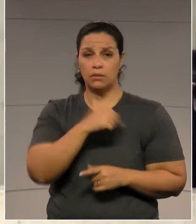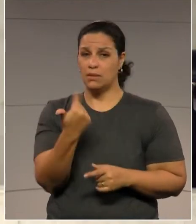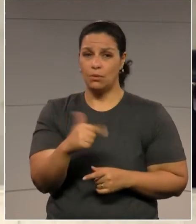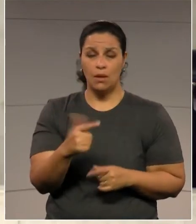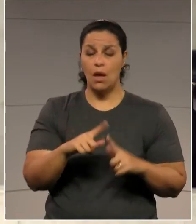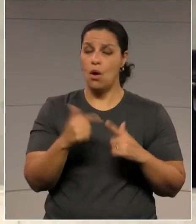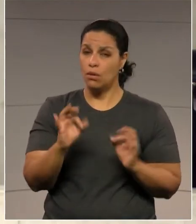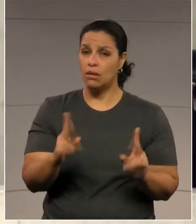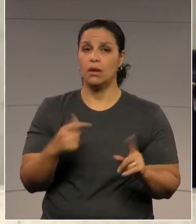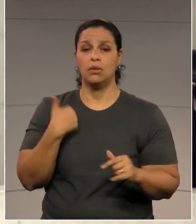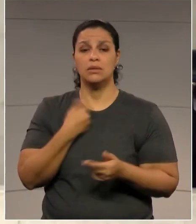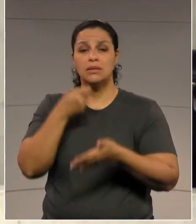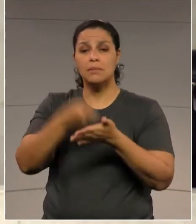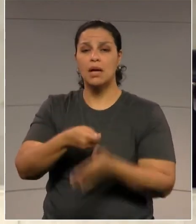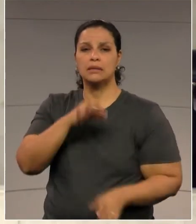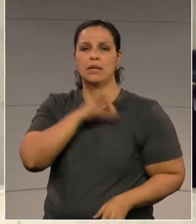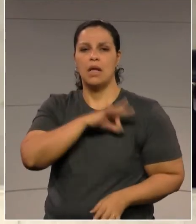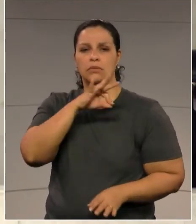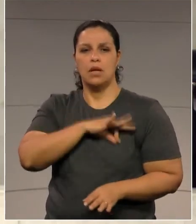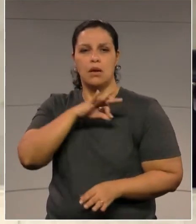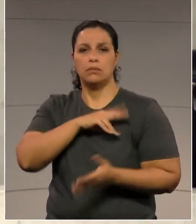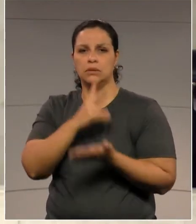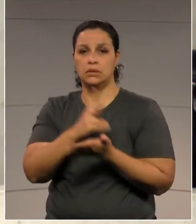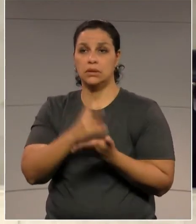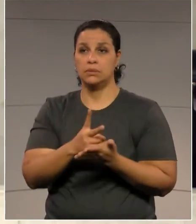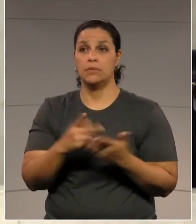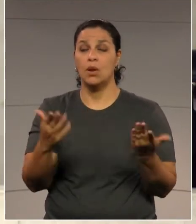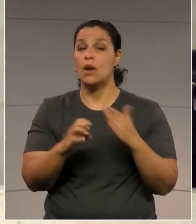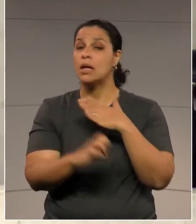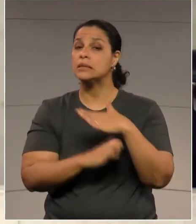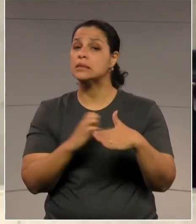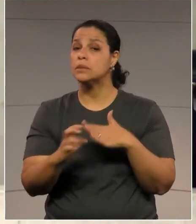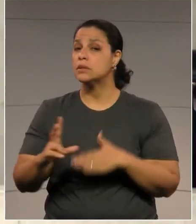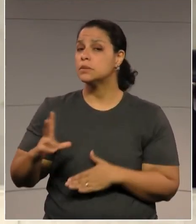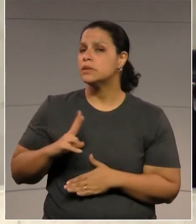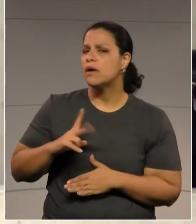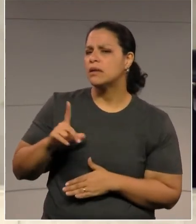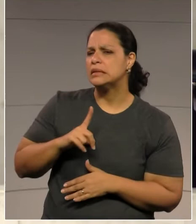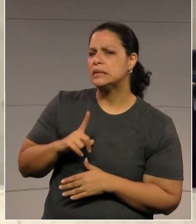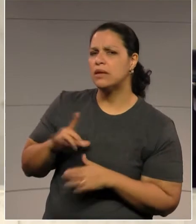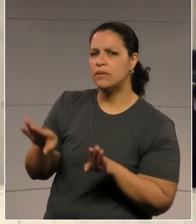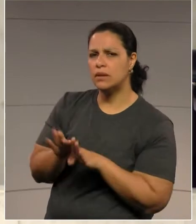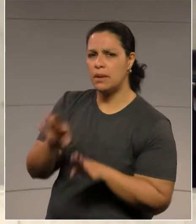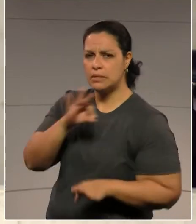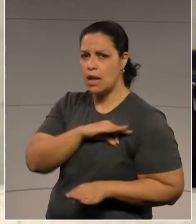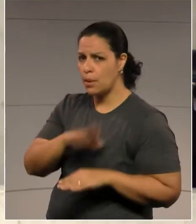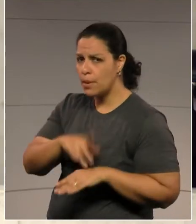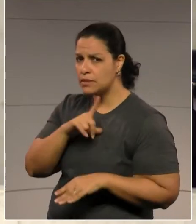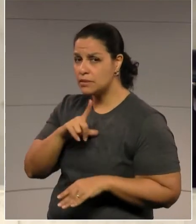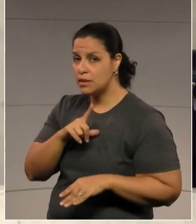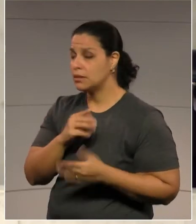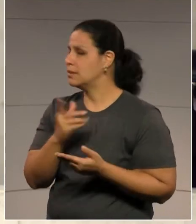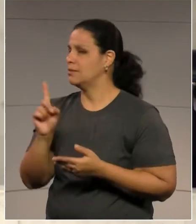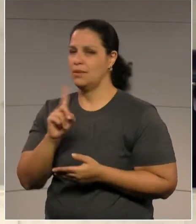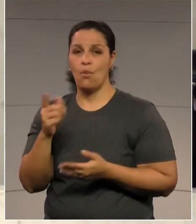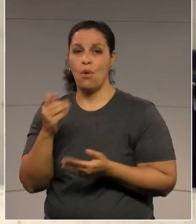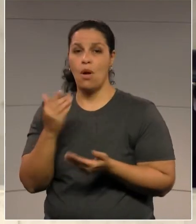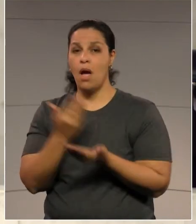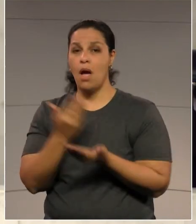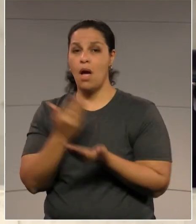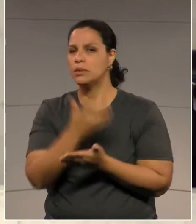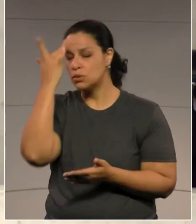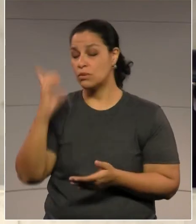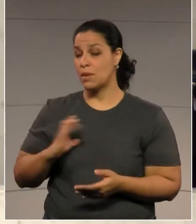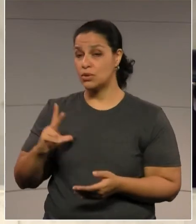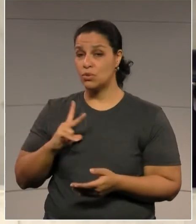economia brasileira, o setor privado, ele teve reposição? Não, não teve. Como é que ele repôs? Demitindo. Então,